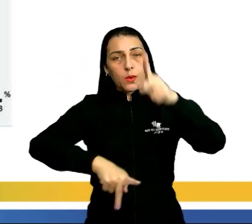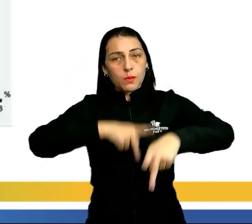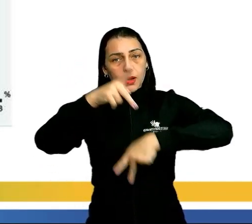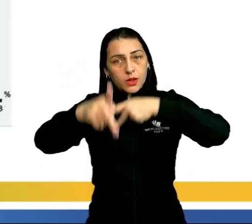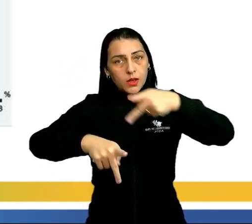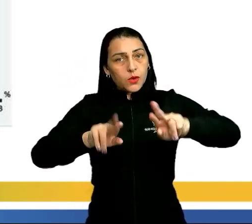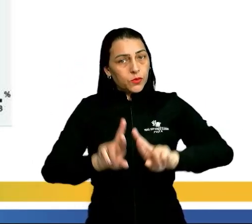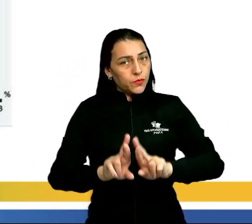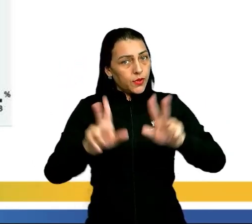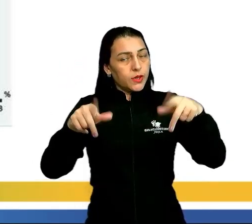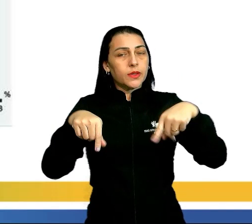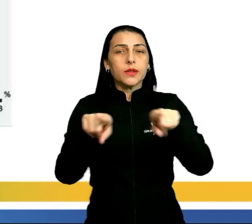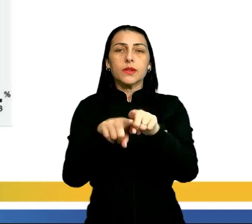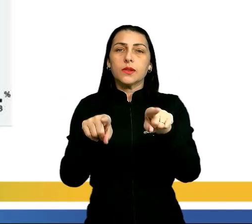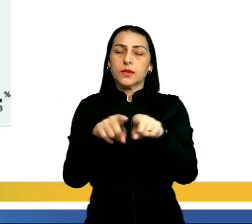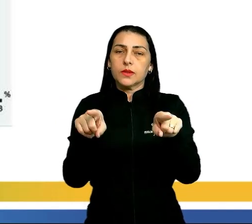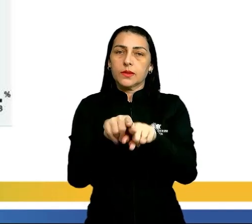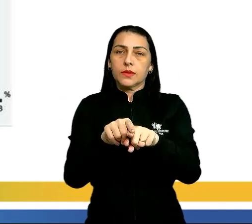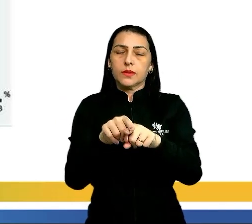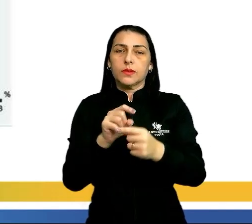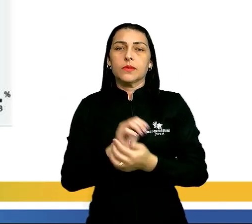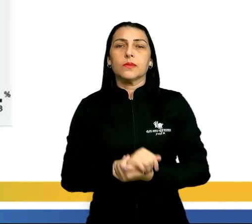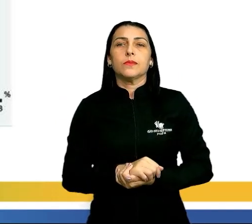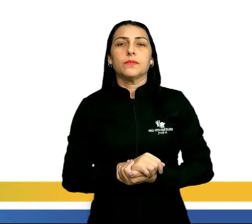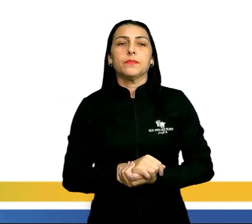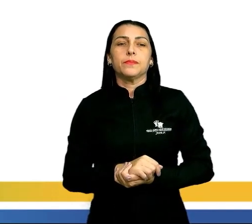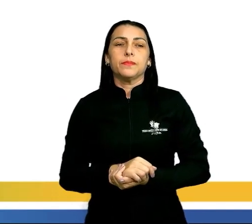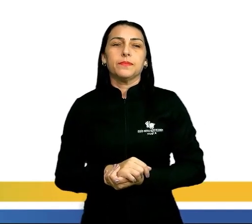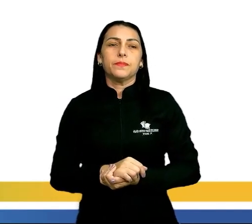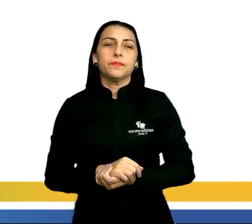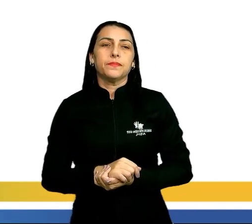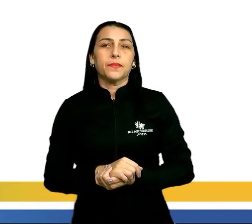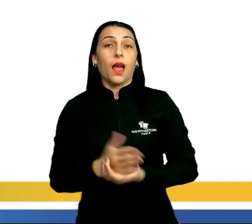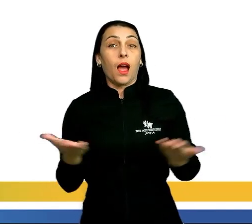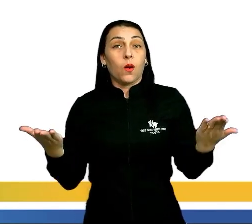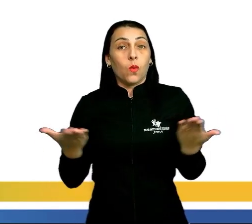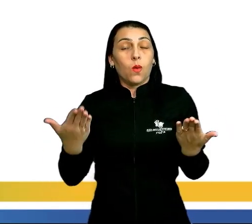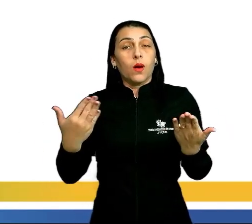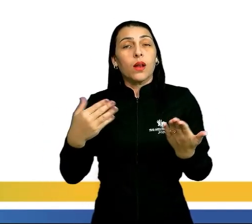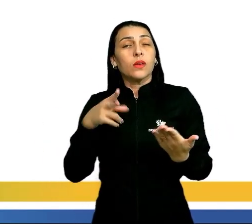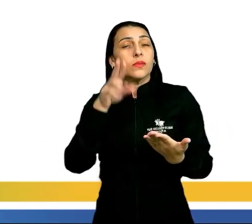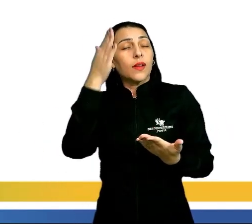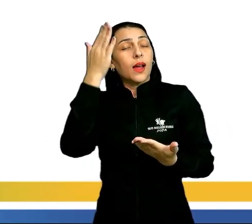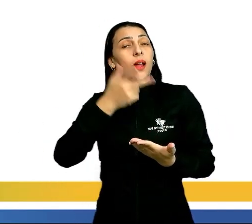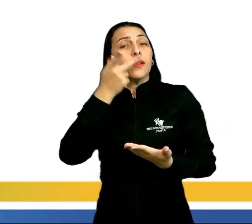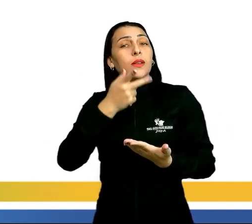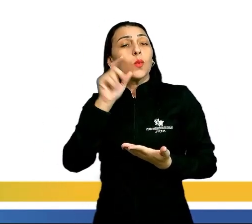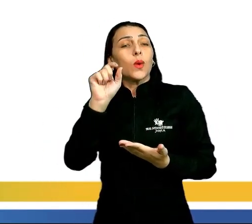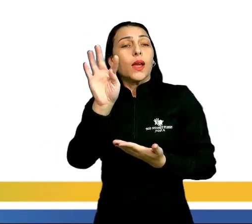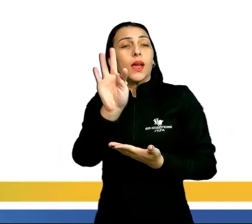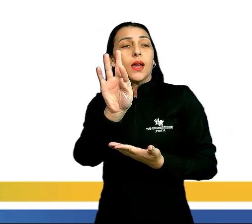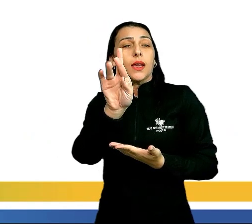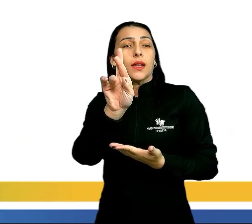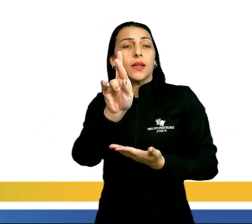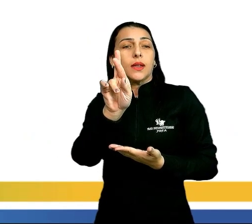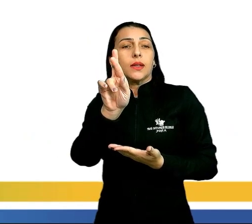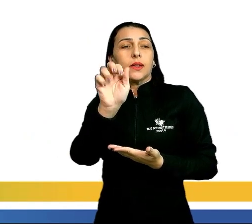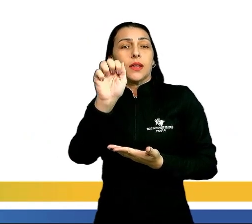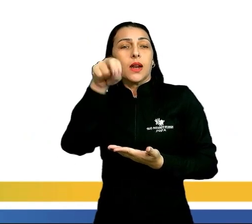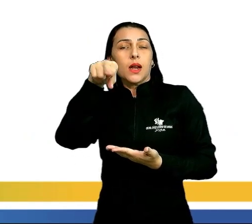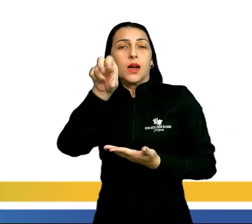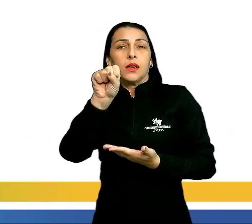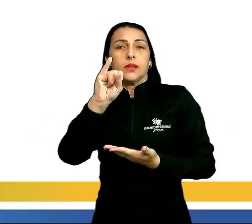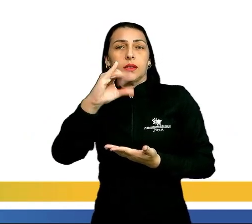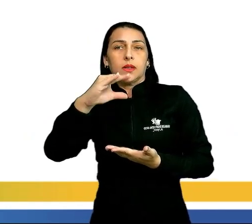aí totalmente diferentes uma das outras. Agora nós vamos falar sobre a transição demográfica.